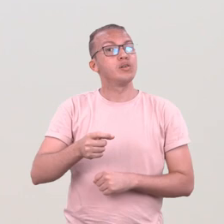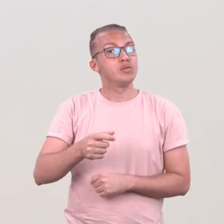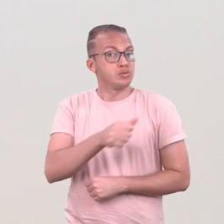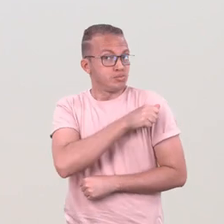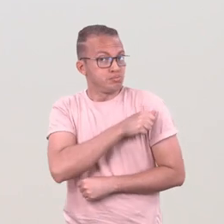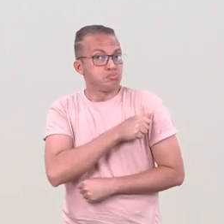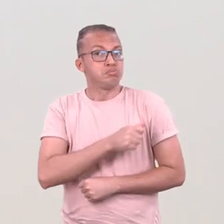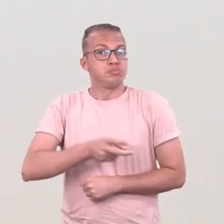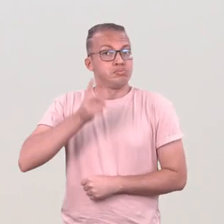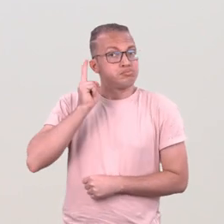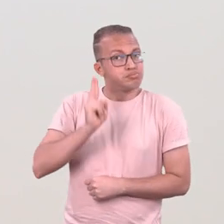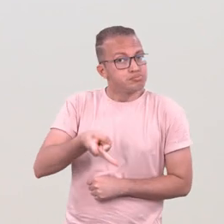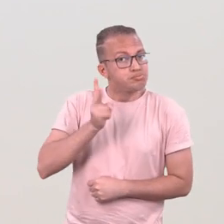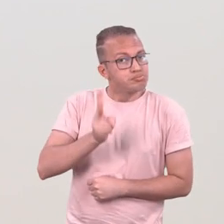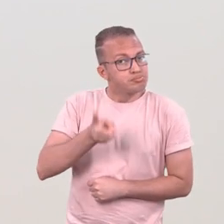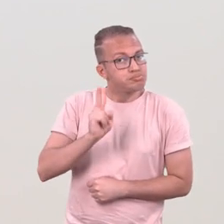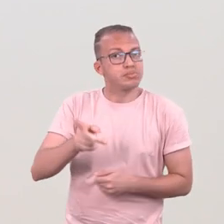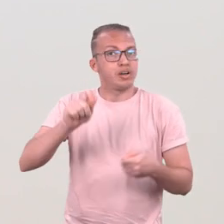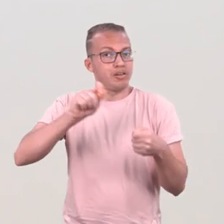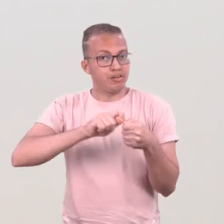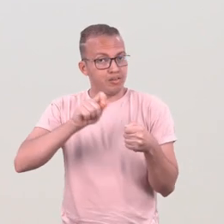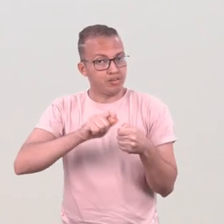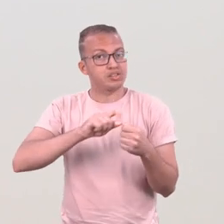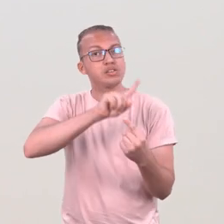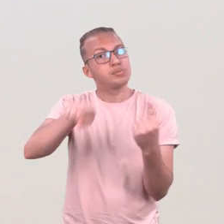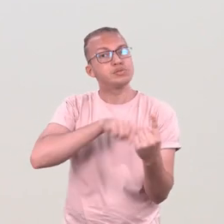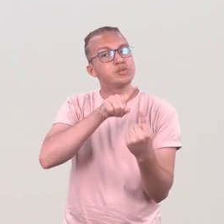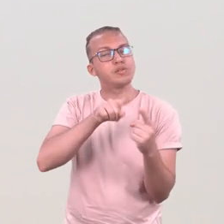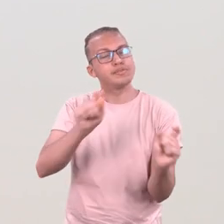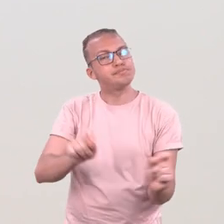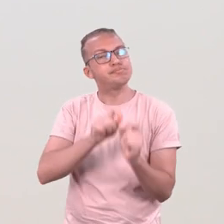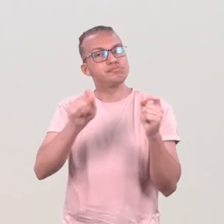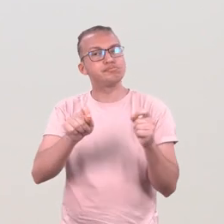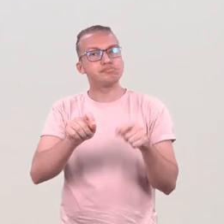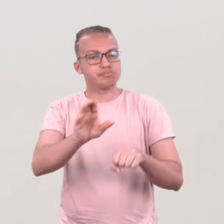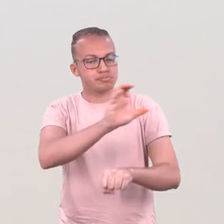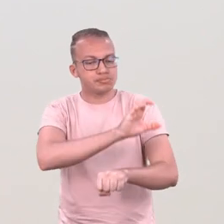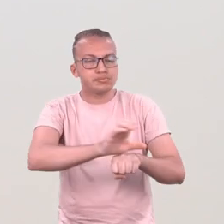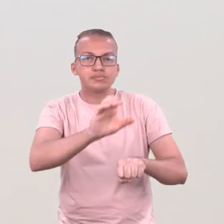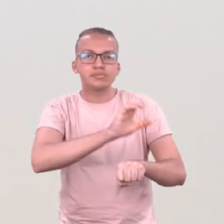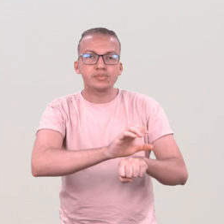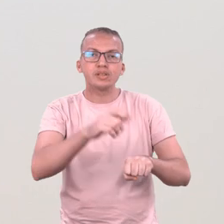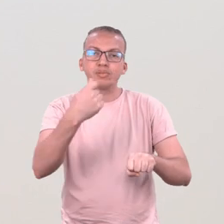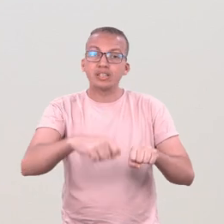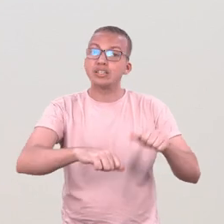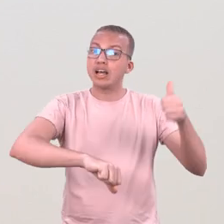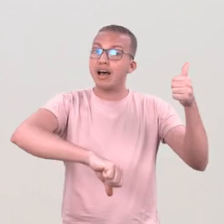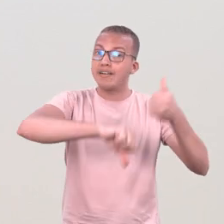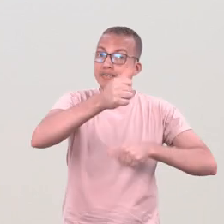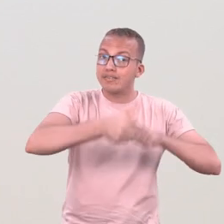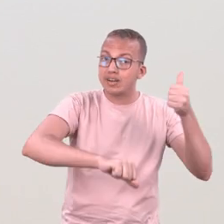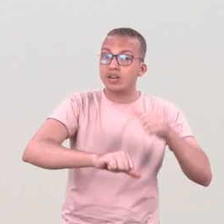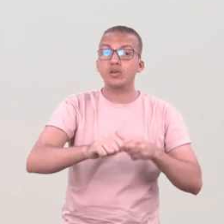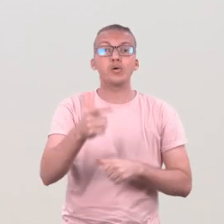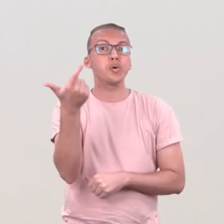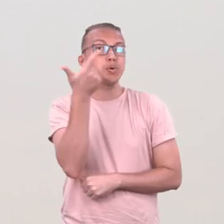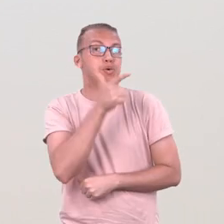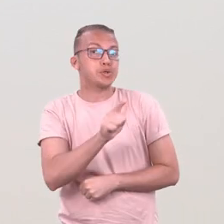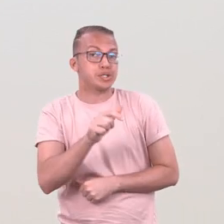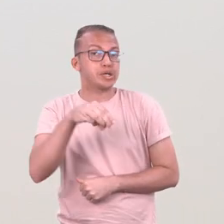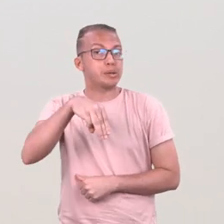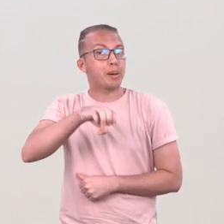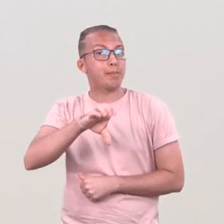precisam realizar para que os nossos cursos sejam referendados pelo MEC,